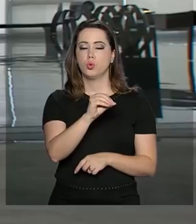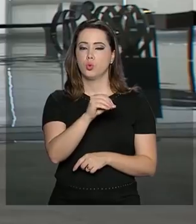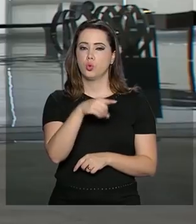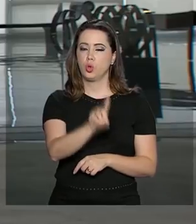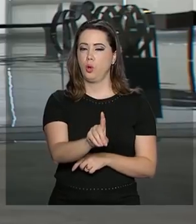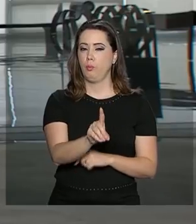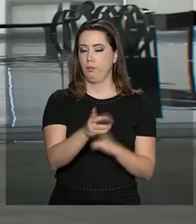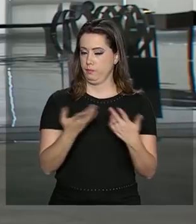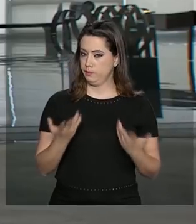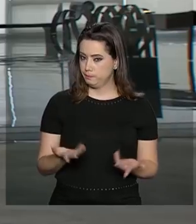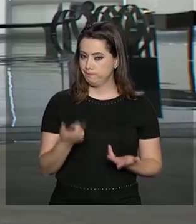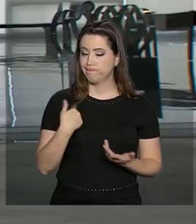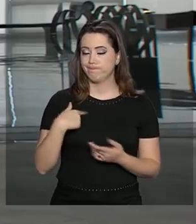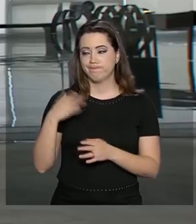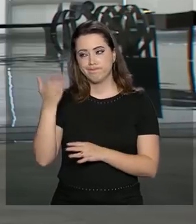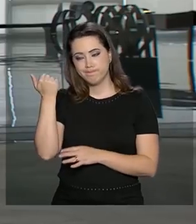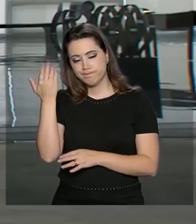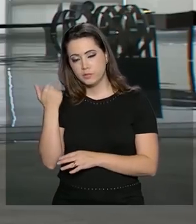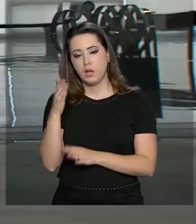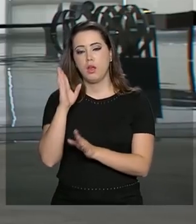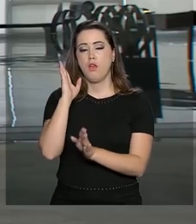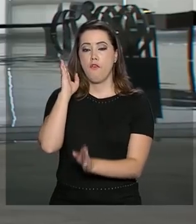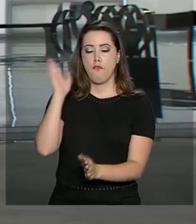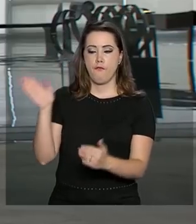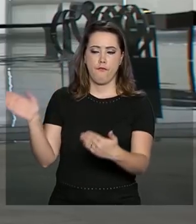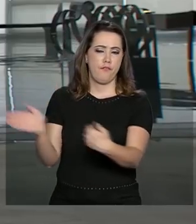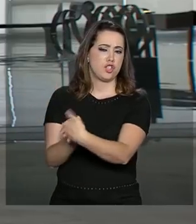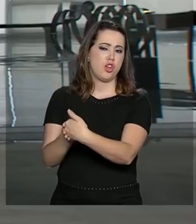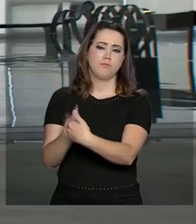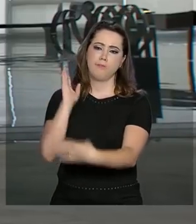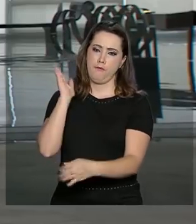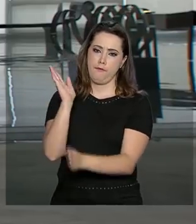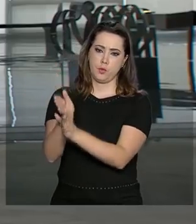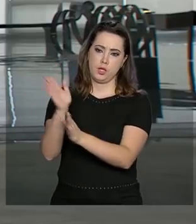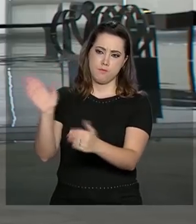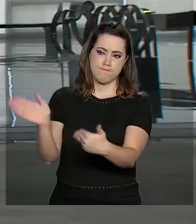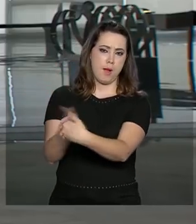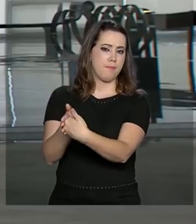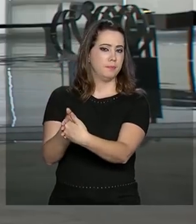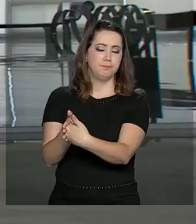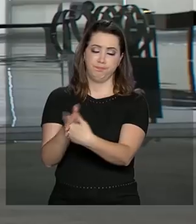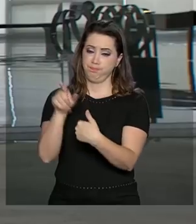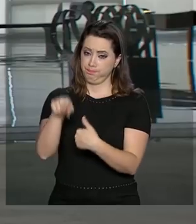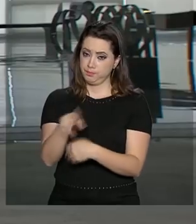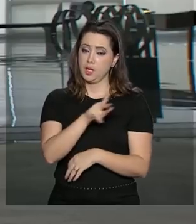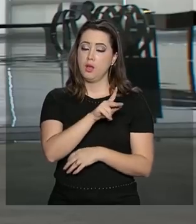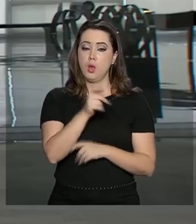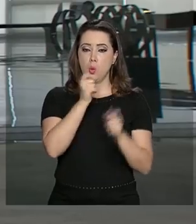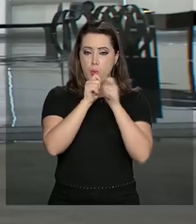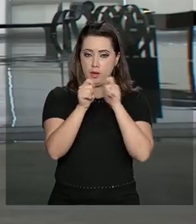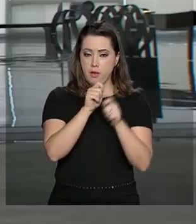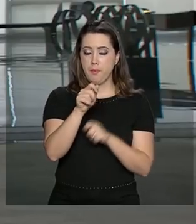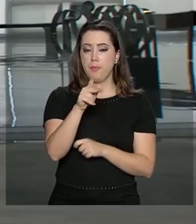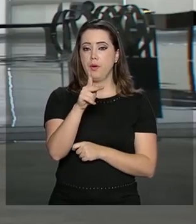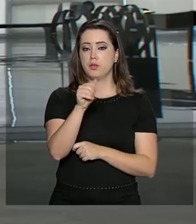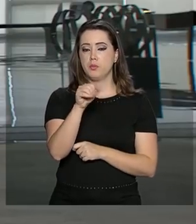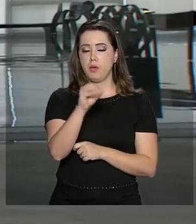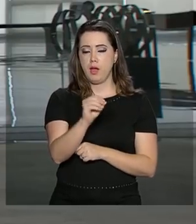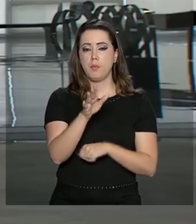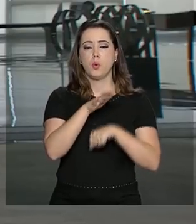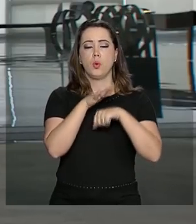fechadas. O repórter Pablo Mundin está lá em Pacaraima, ele conversou com uma